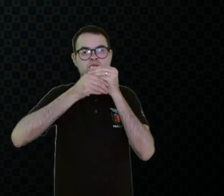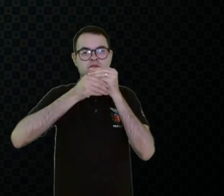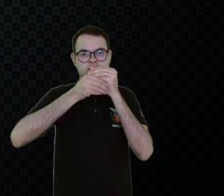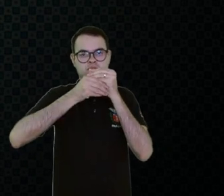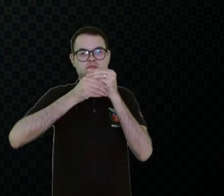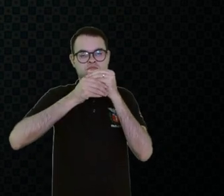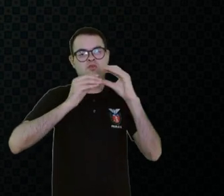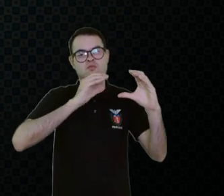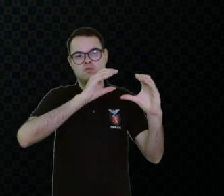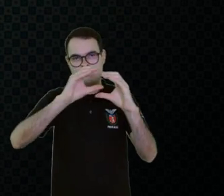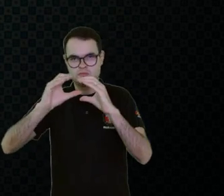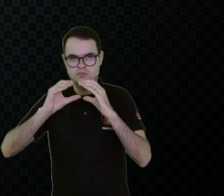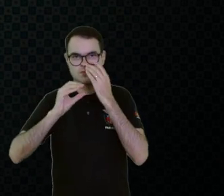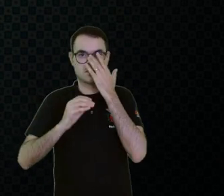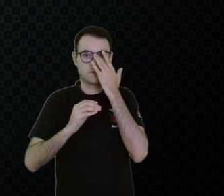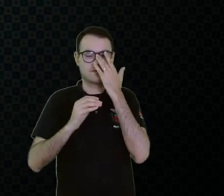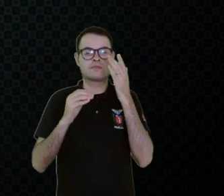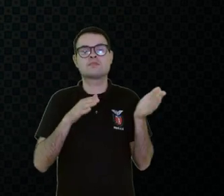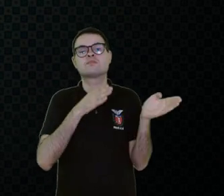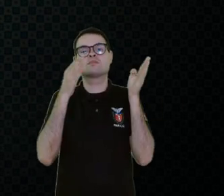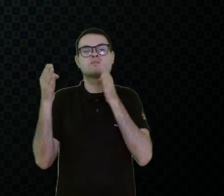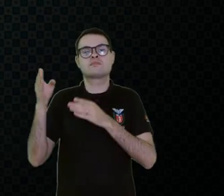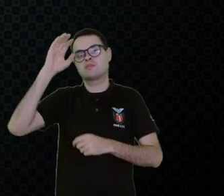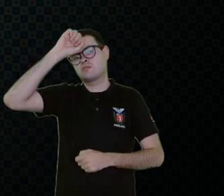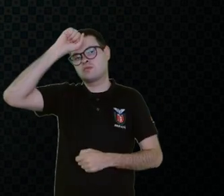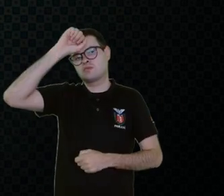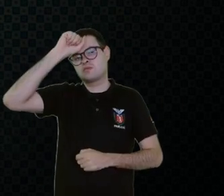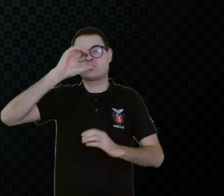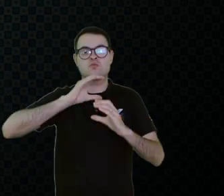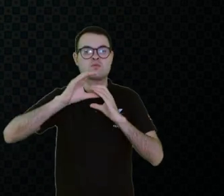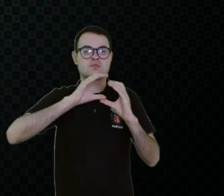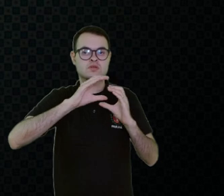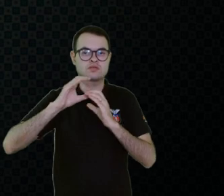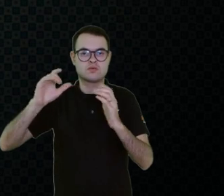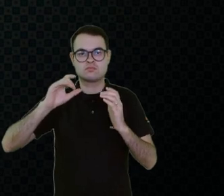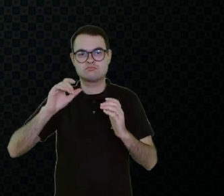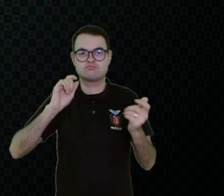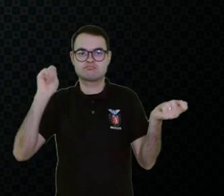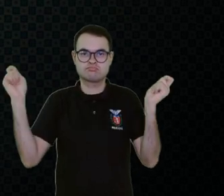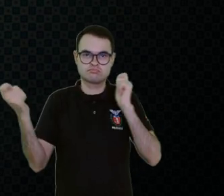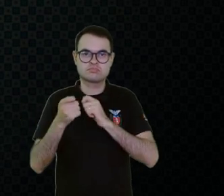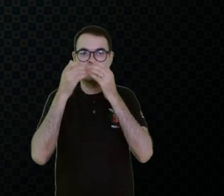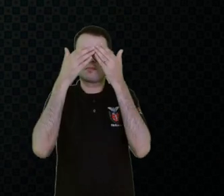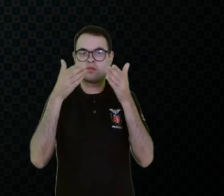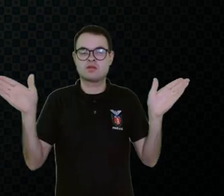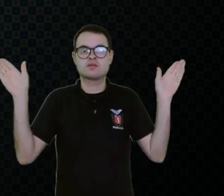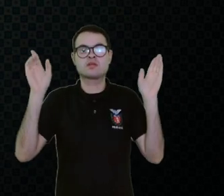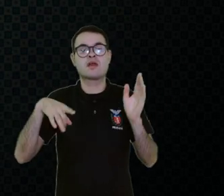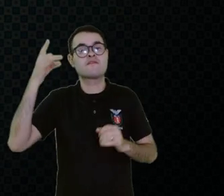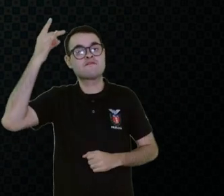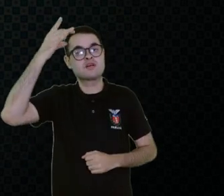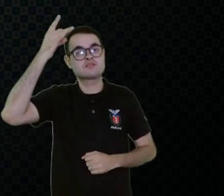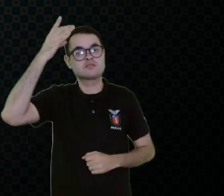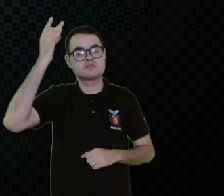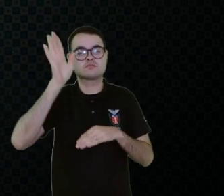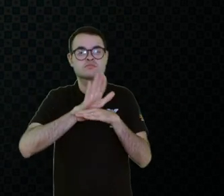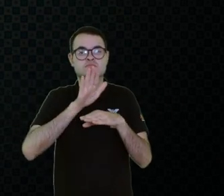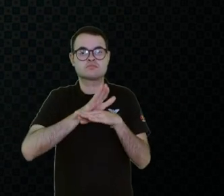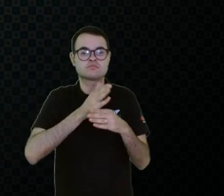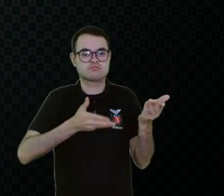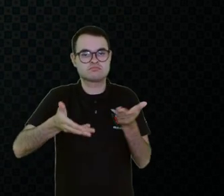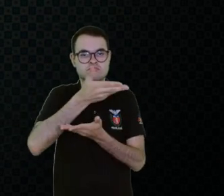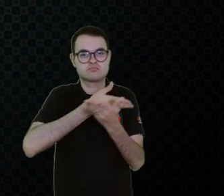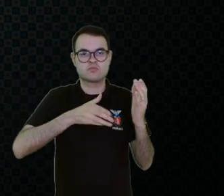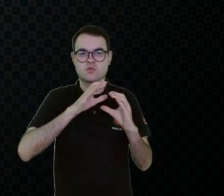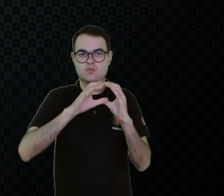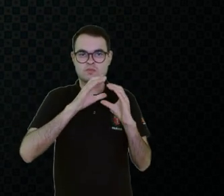Então, e quanto ao aprendizado? A comunicação alternativa e ampliada, ela favorece, ela é um meio facilitadora e de apoio a parceiros de comunicação,